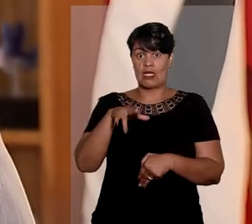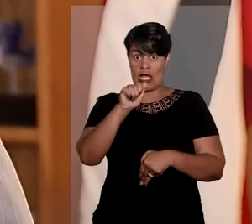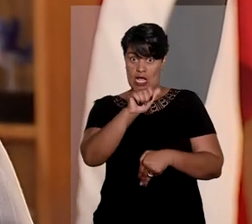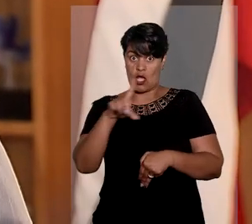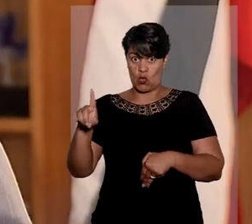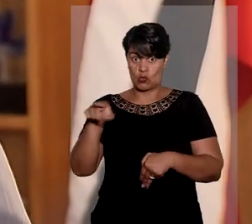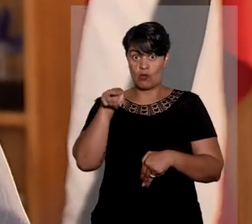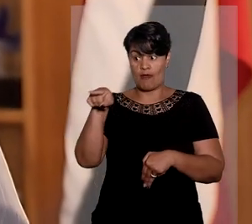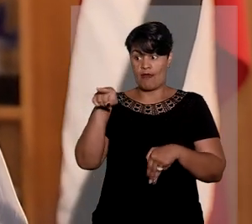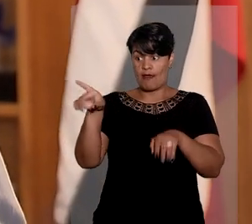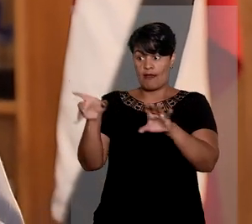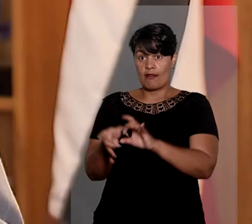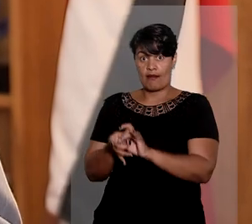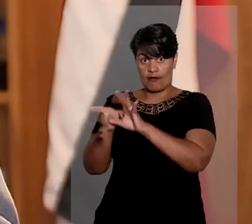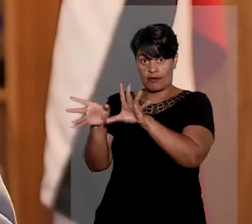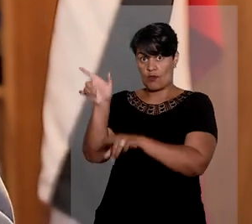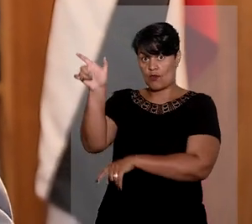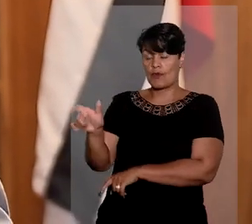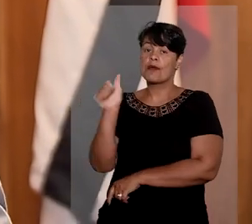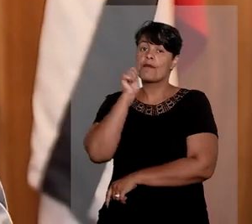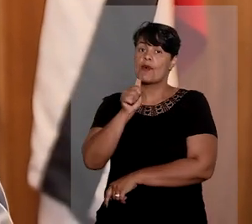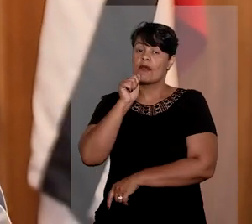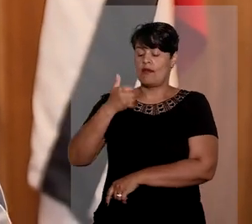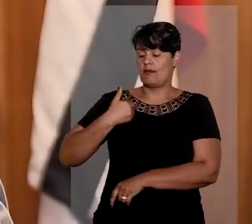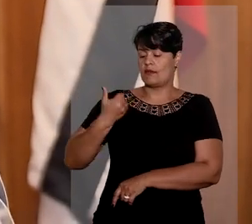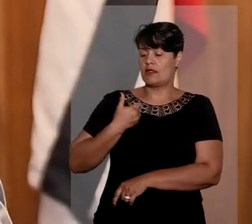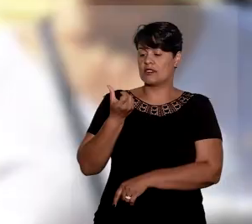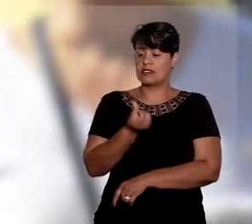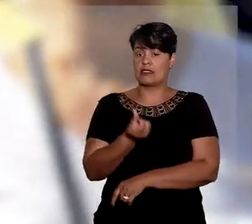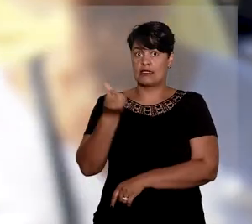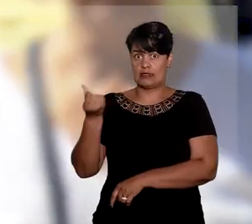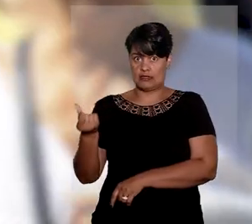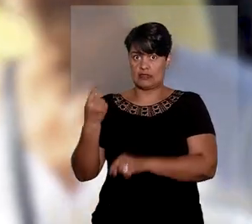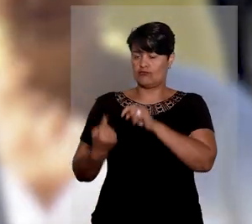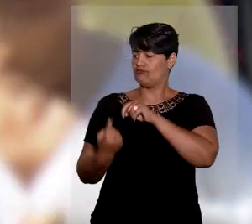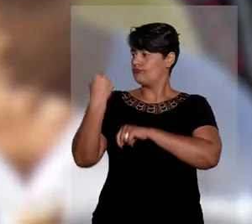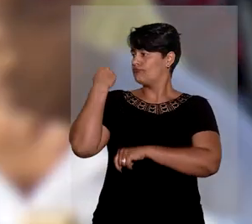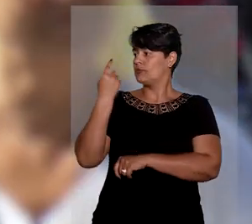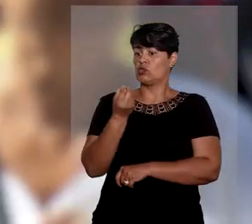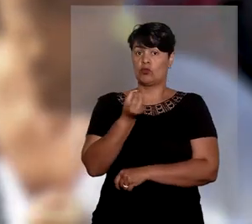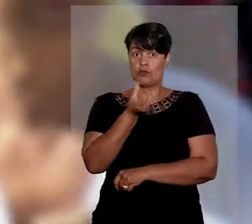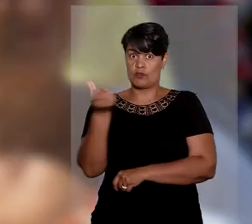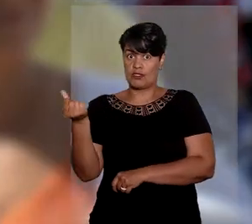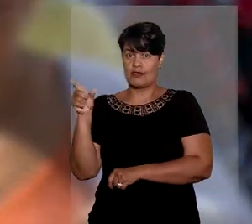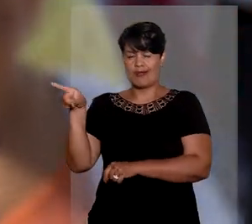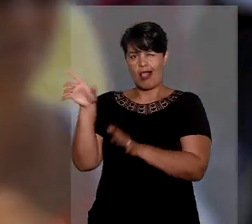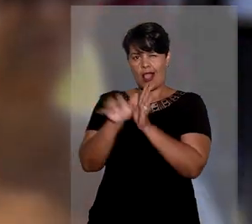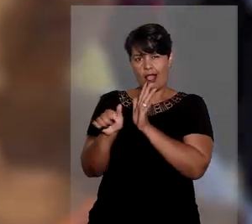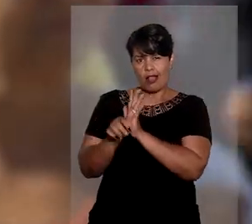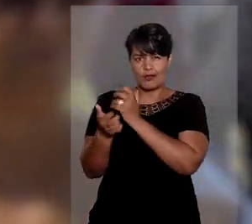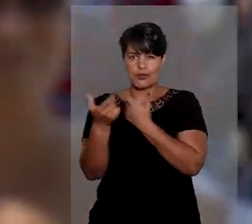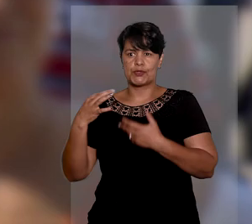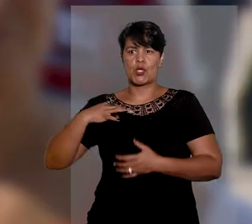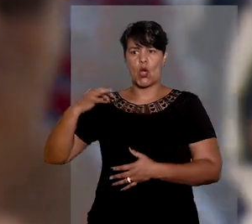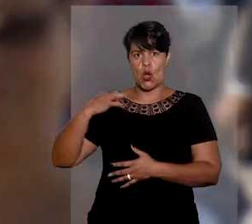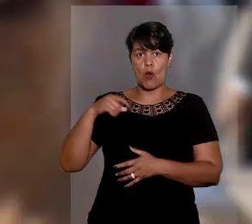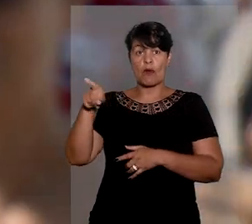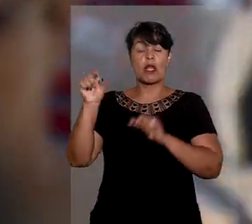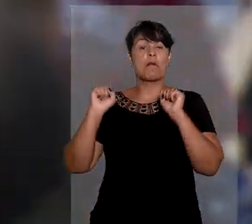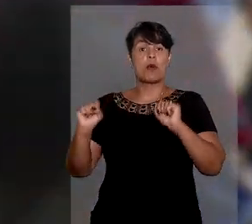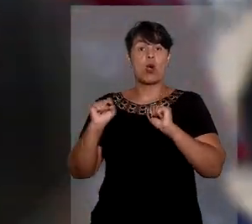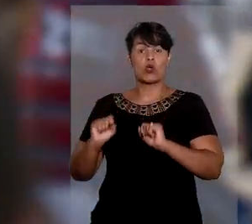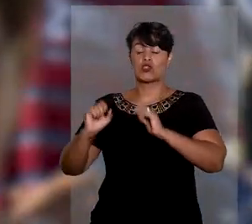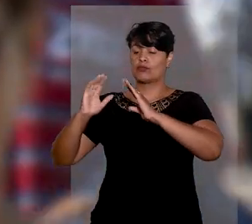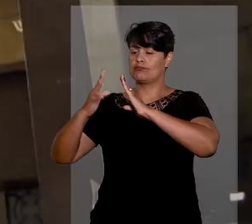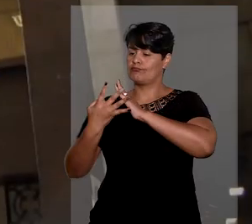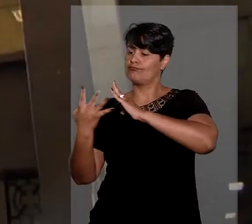anos, condenada por furtos de roupas cometidos em 2006, o direito de aguardar em regime aberto a reanálise do cálculo da